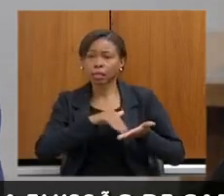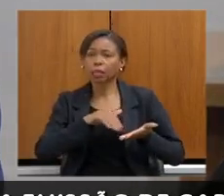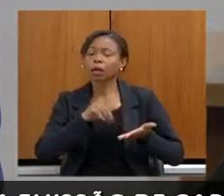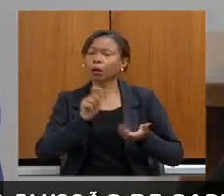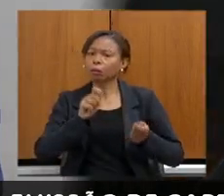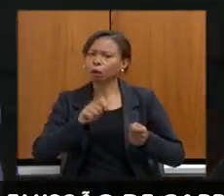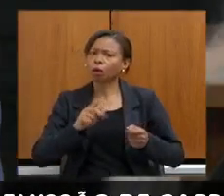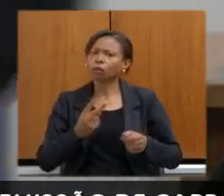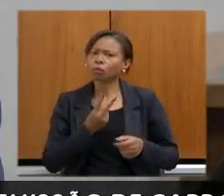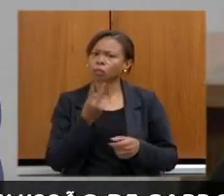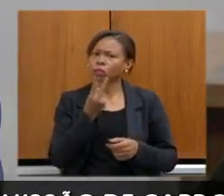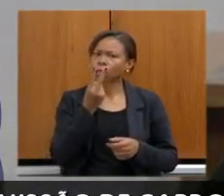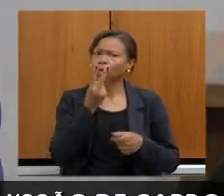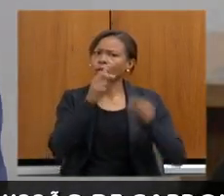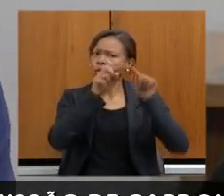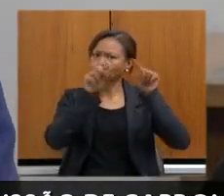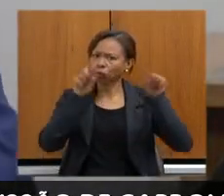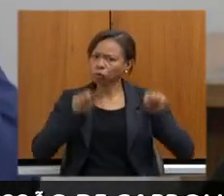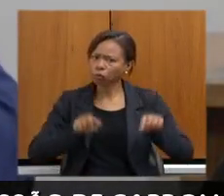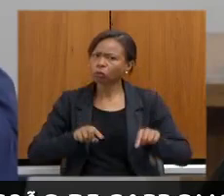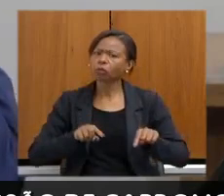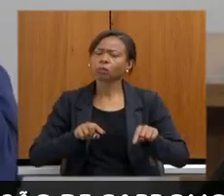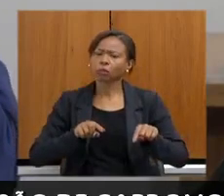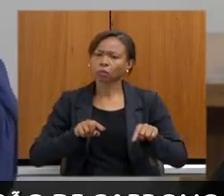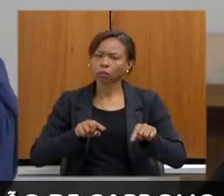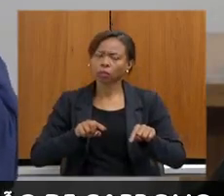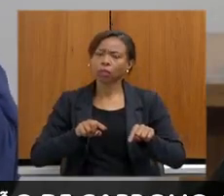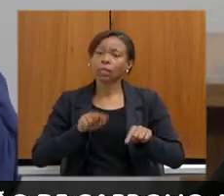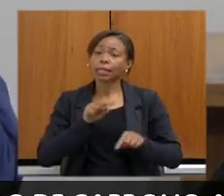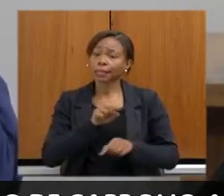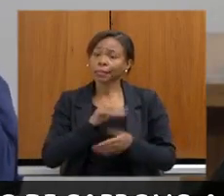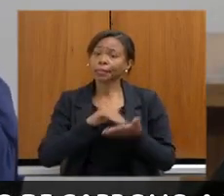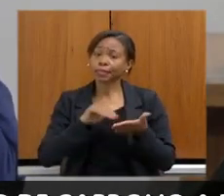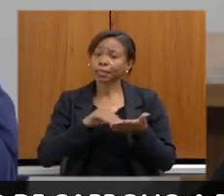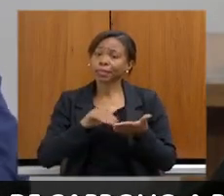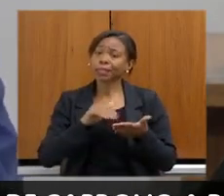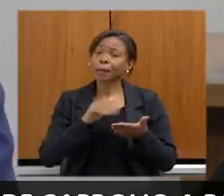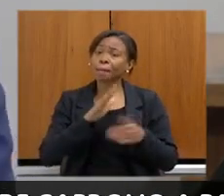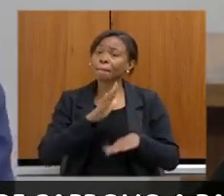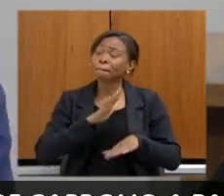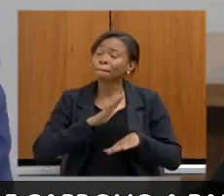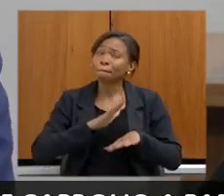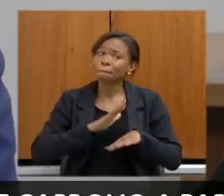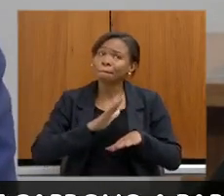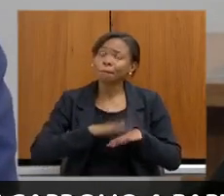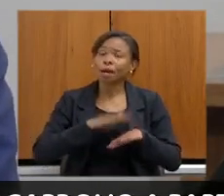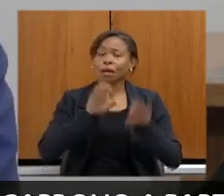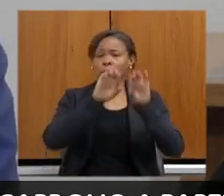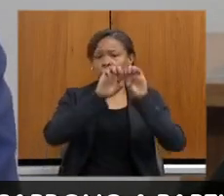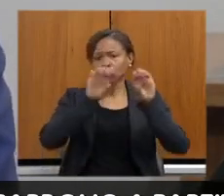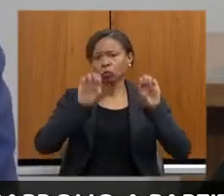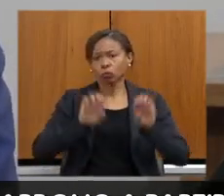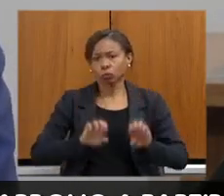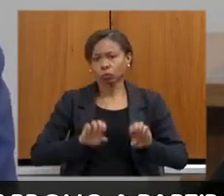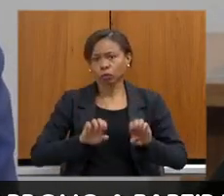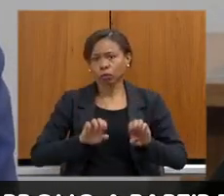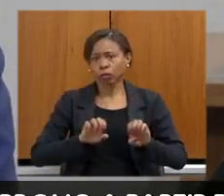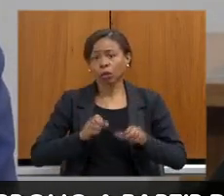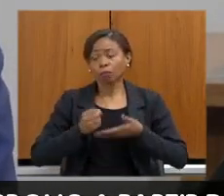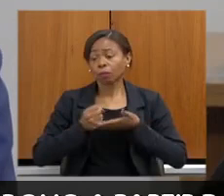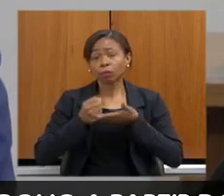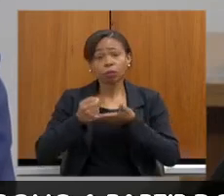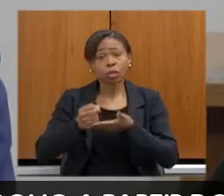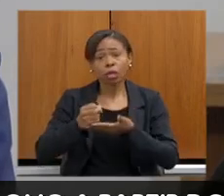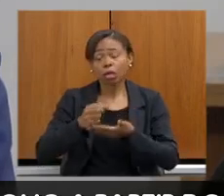valorizados e a Secretaria tenha mais estrutura para que ela possa dar à sociedade